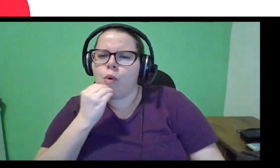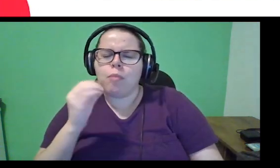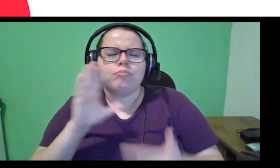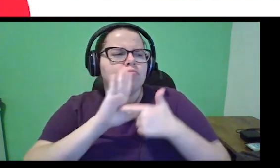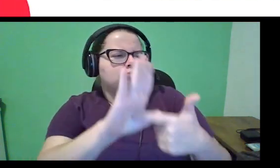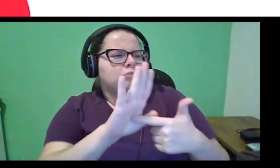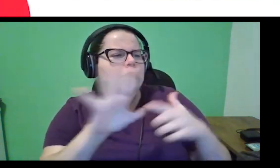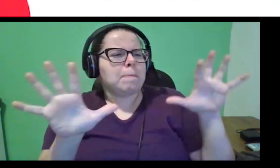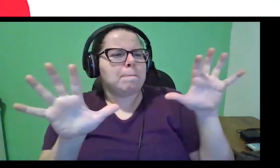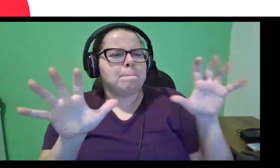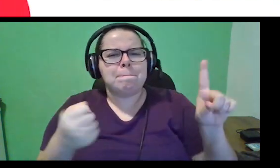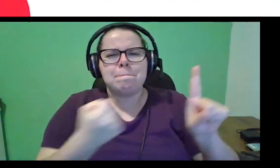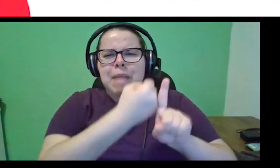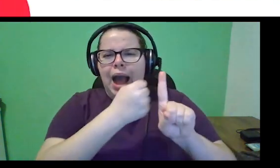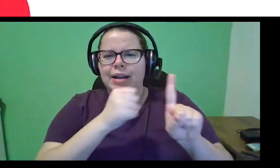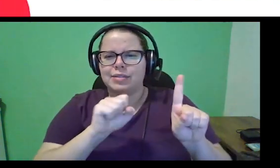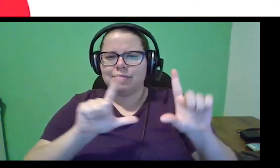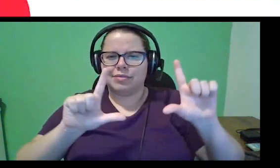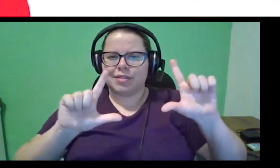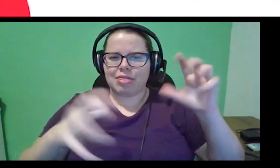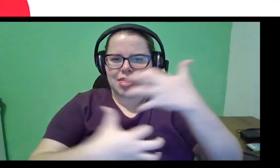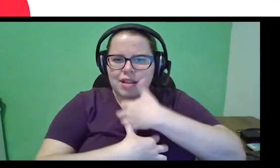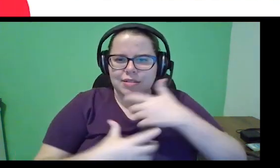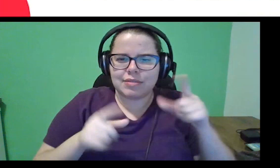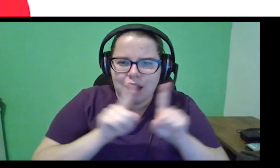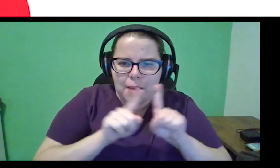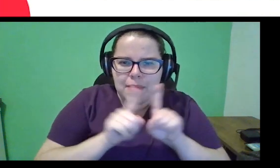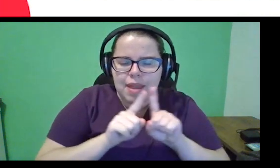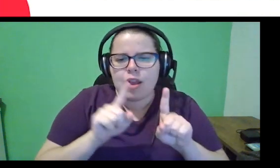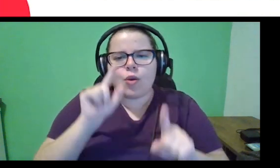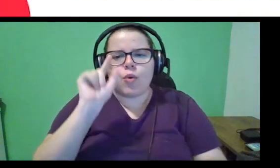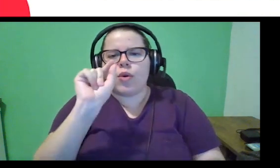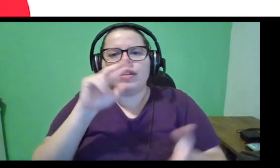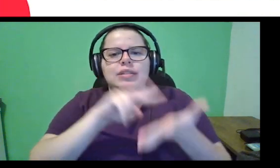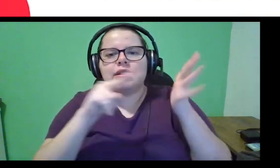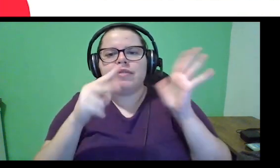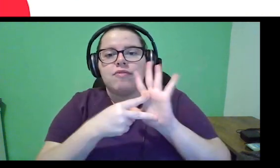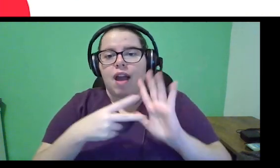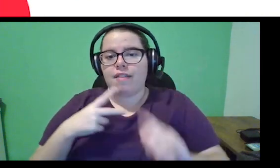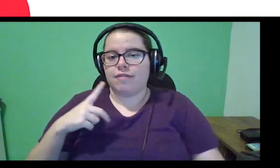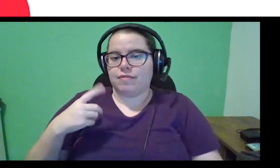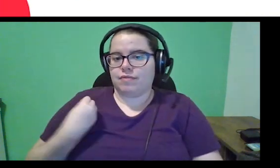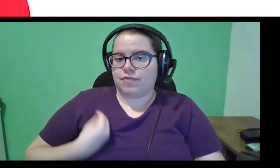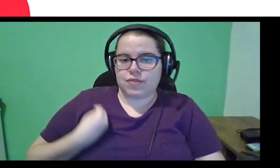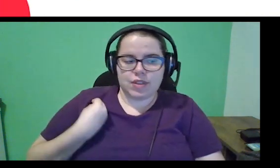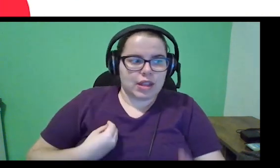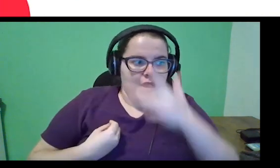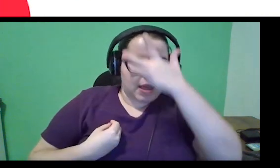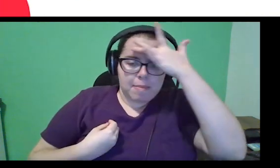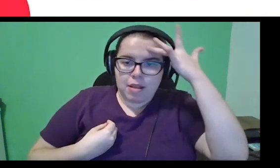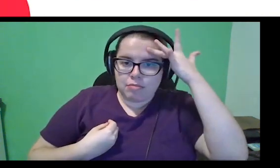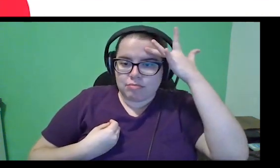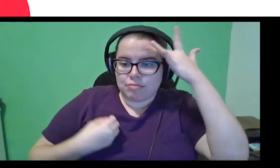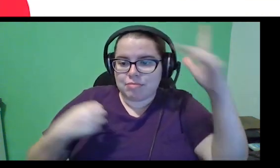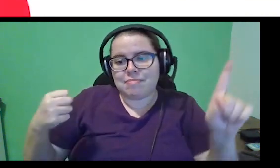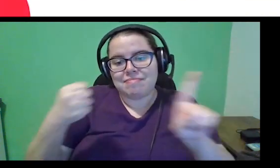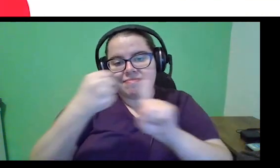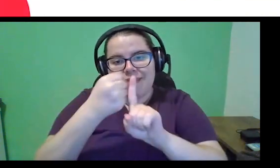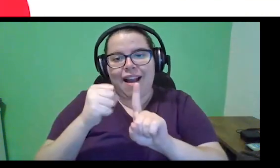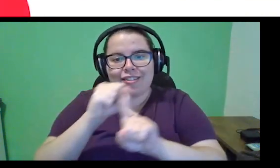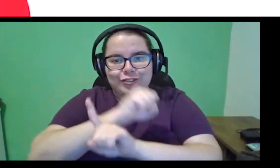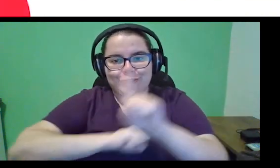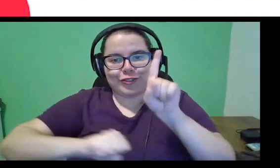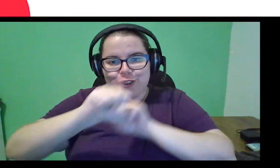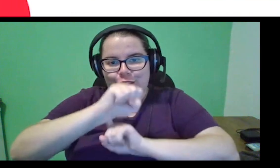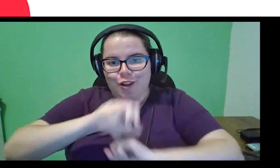cenários, né, o que impacta automaticamente a vida das pessoas e impacta a sociedade como um todo,